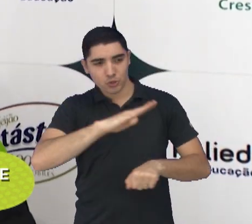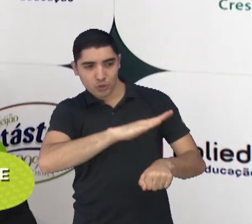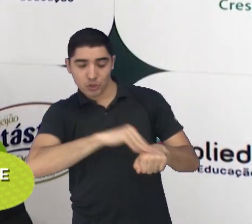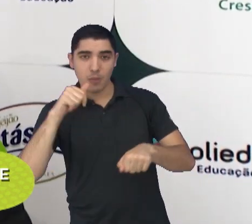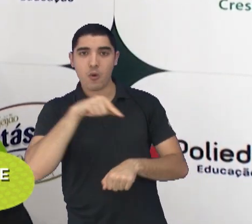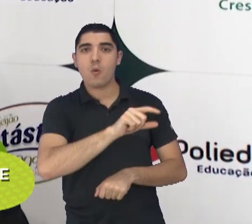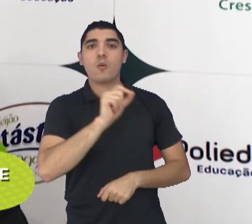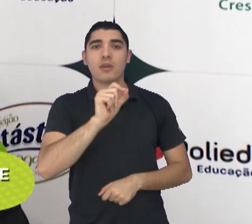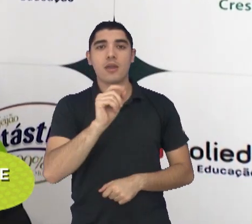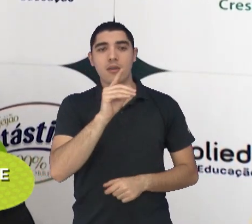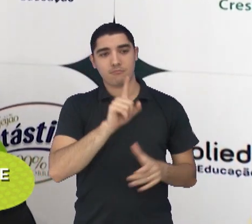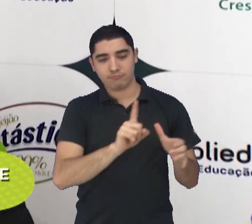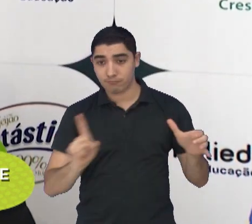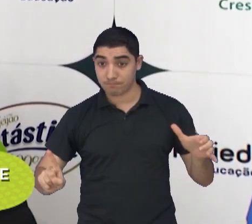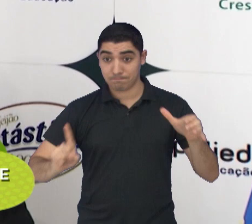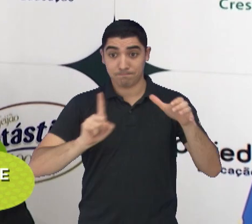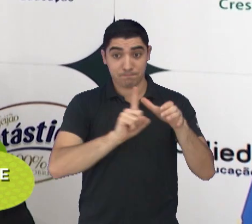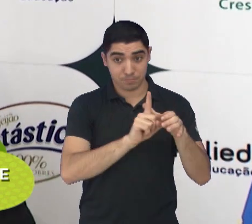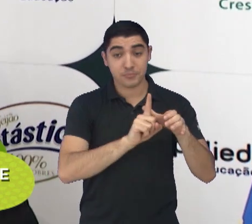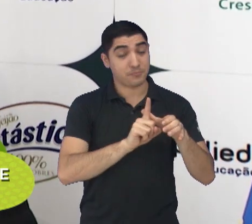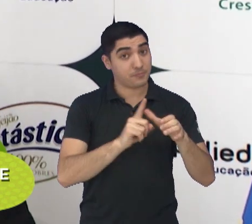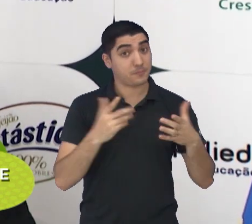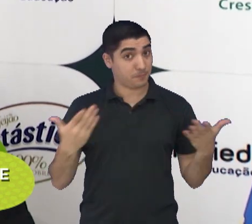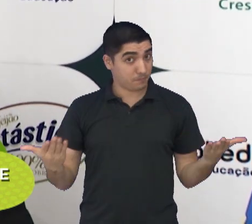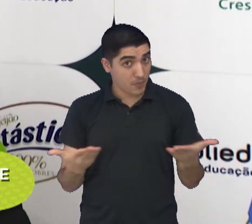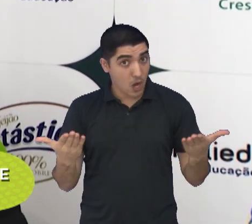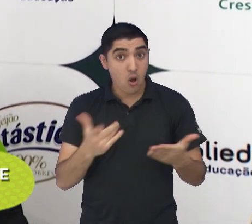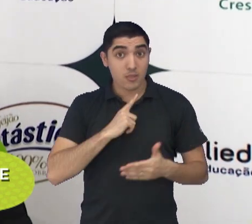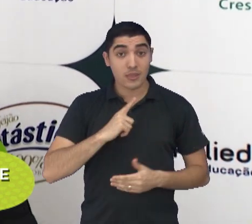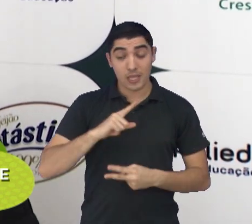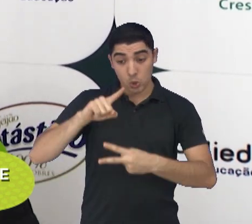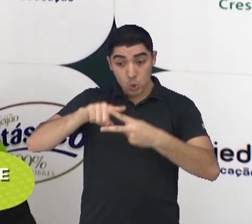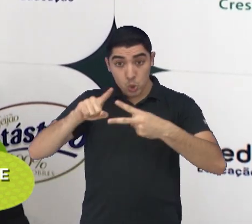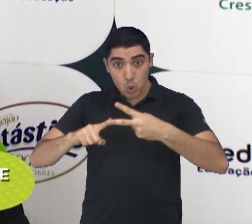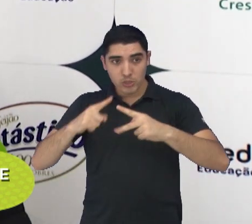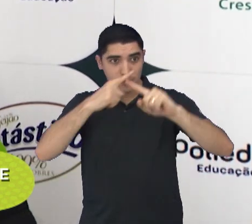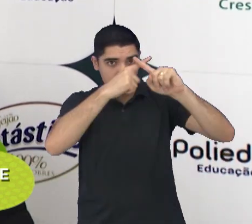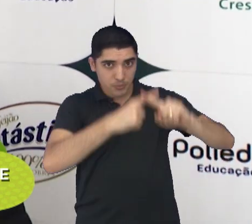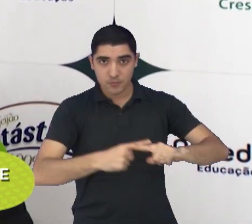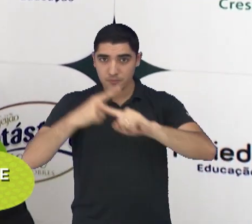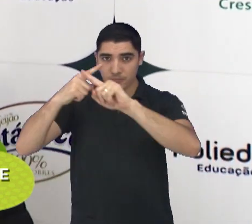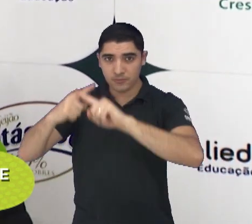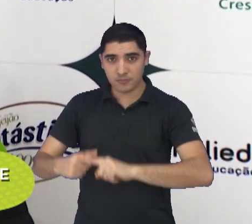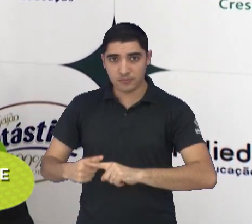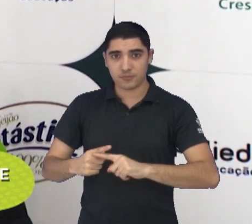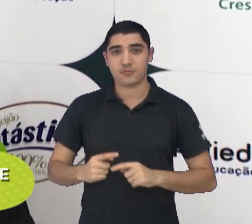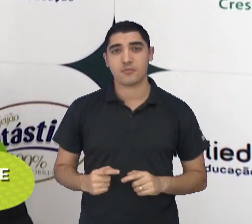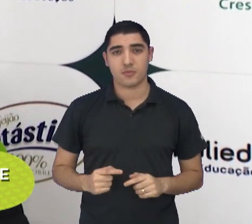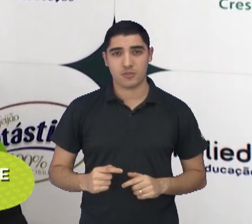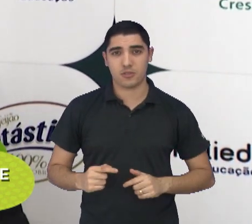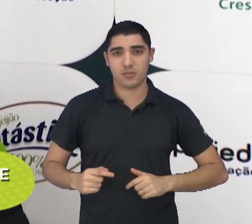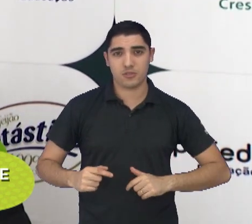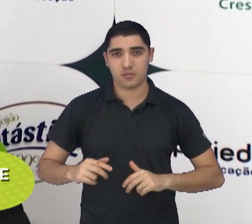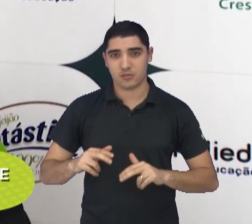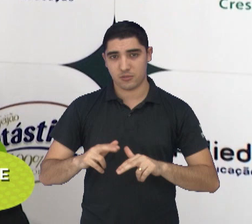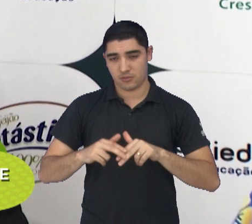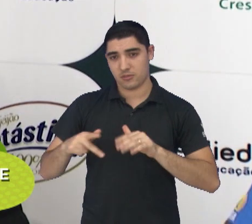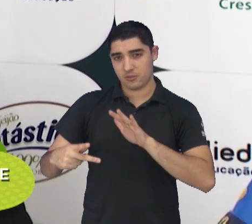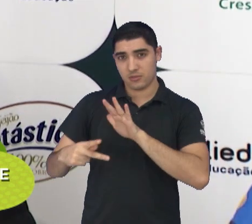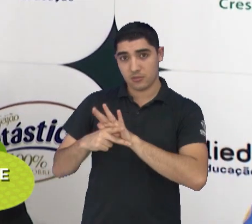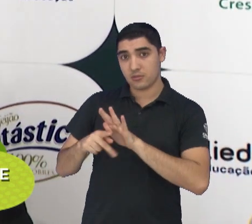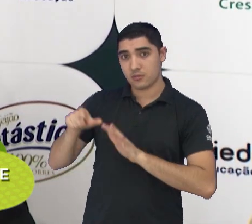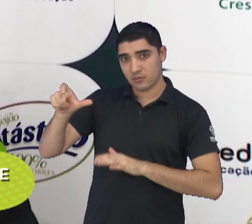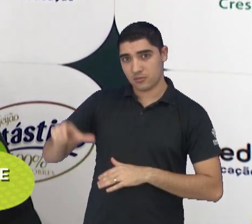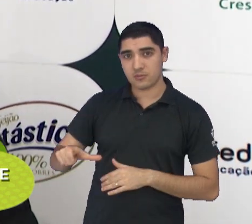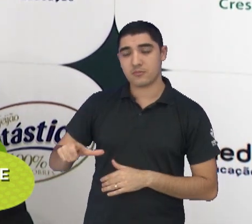Seleção Brasileira. E ele vai disputar duas competições da Comembol. A primeira é a Liga Sud